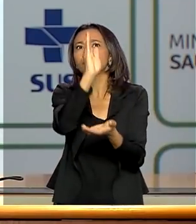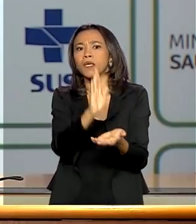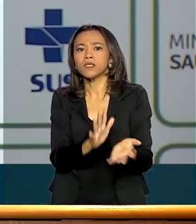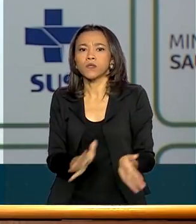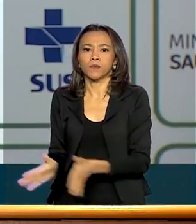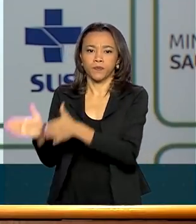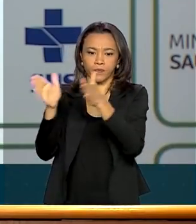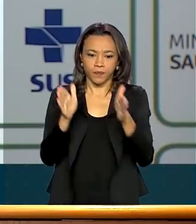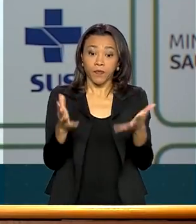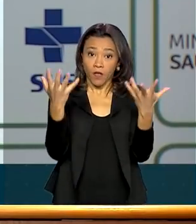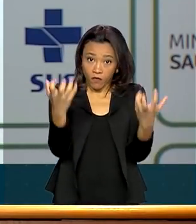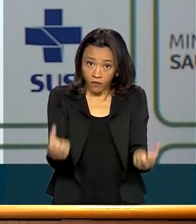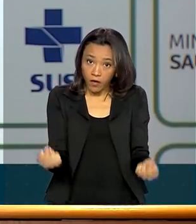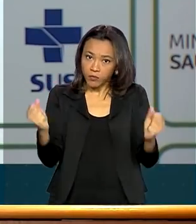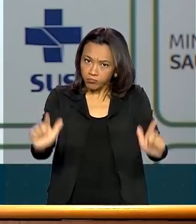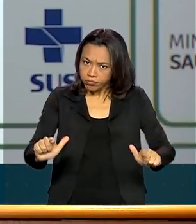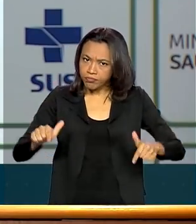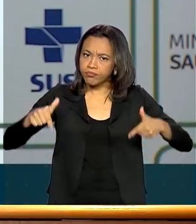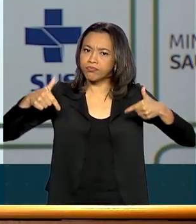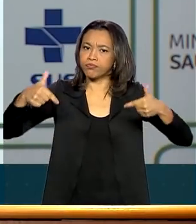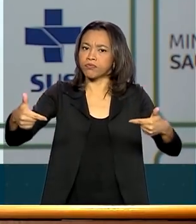com as três pernas. O